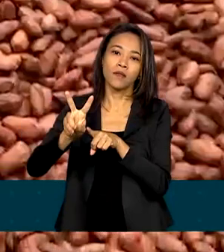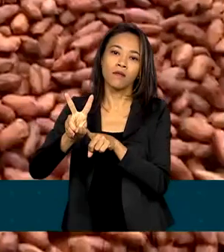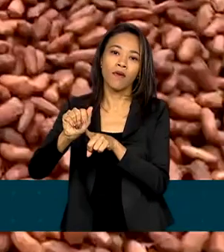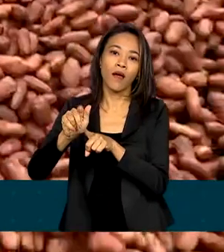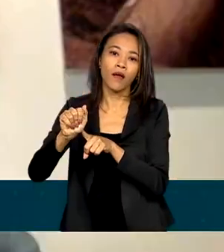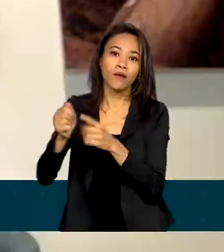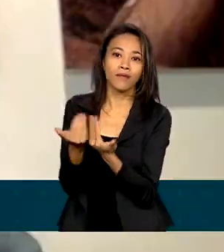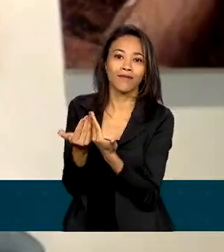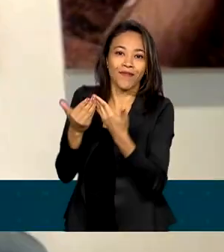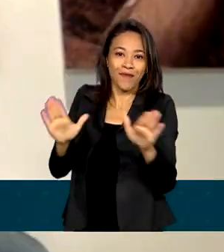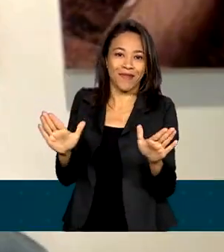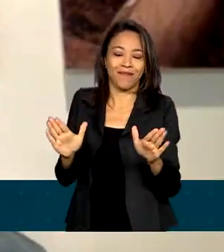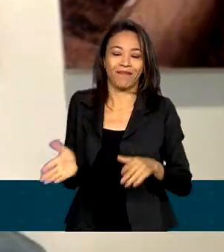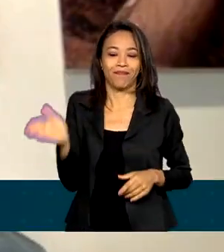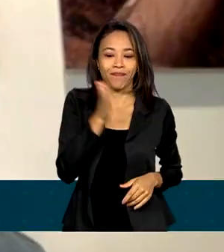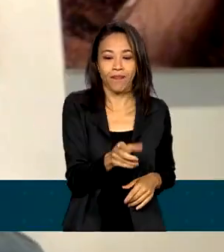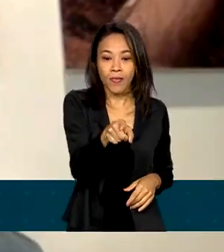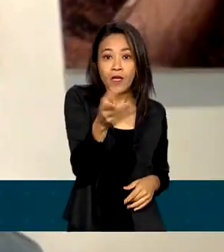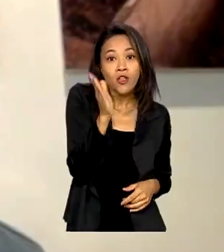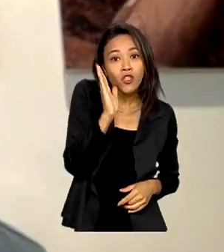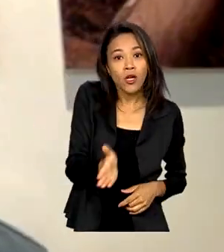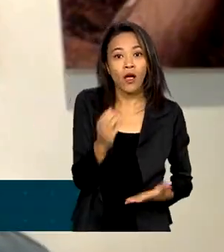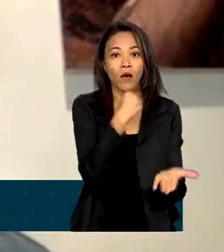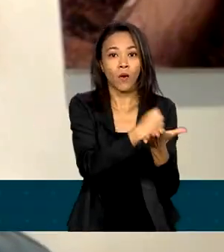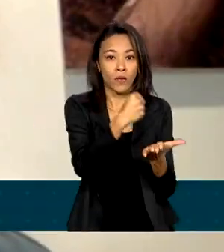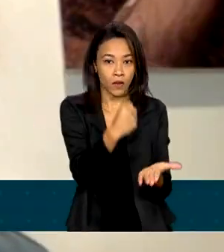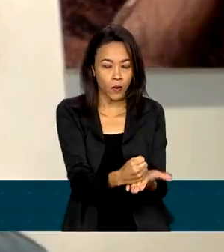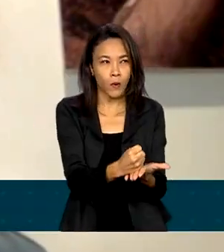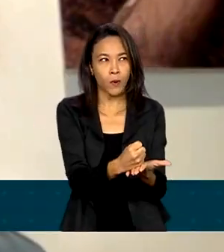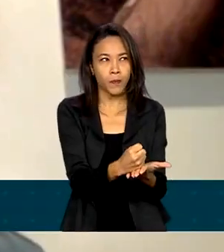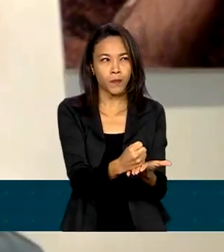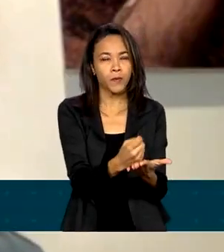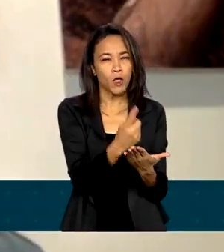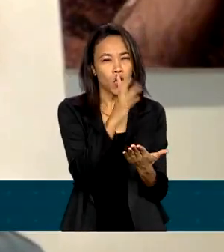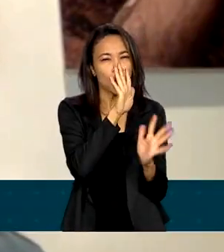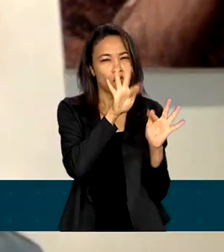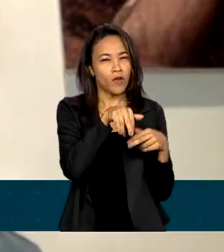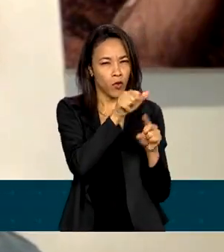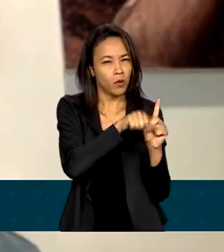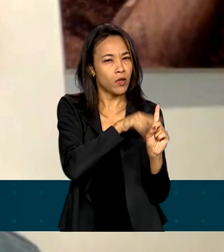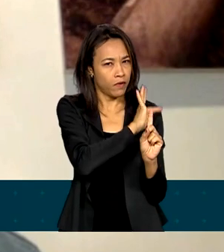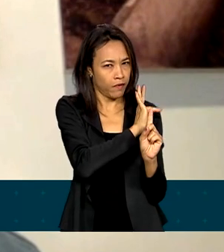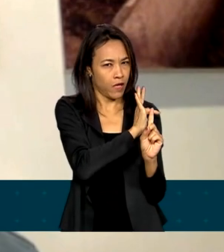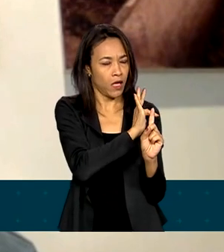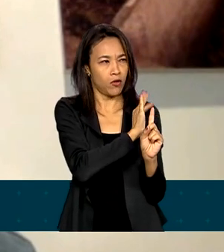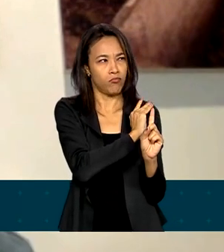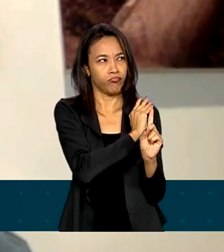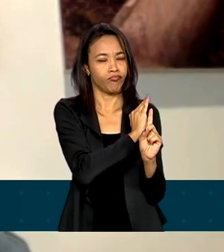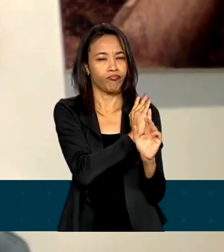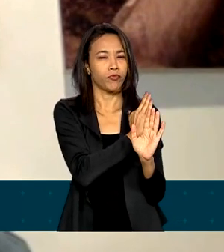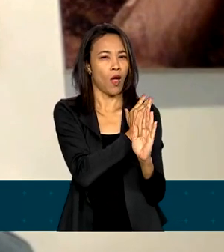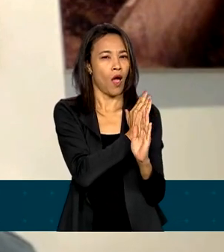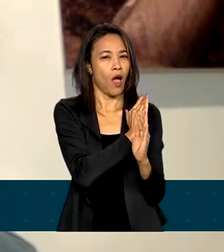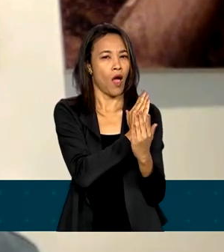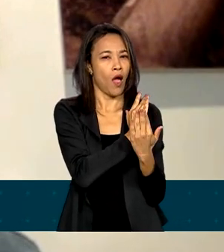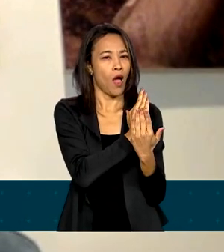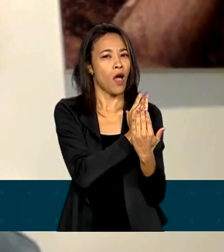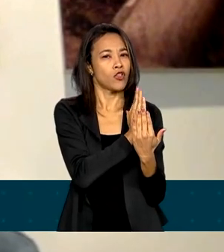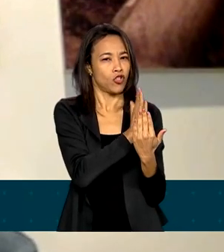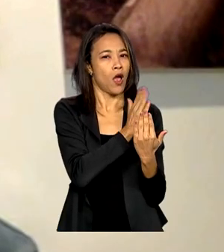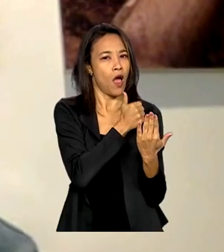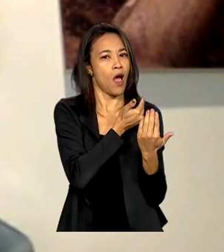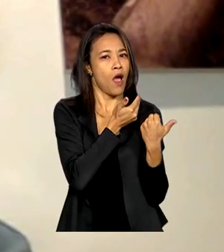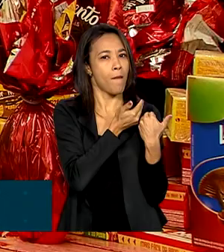temporário. A gente já contratou no início, no final do mês de fevereiro, a gente já começou com um